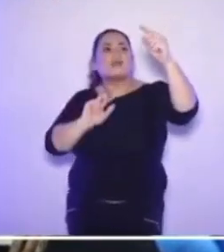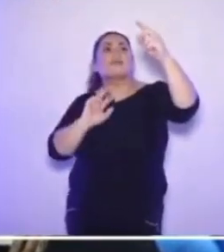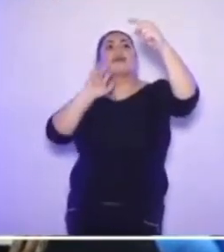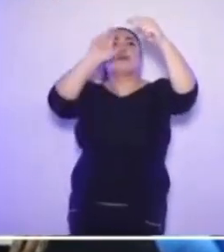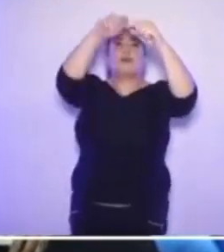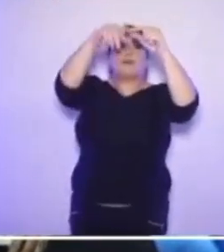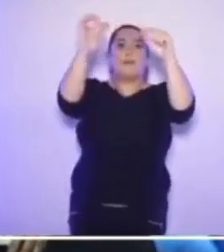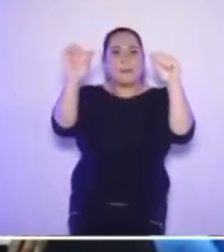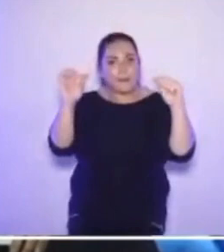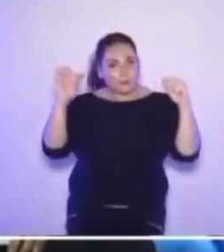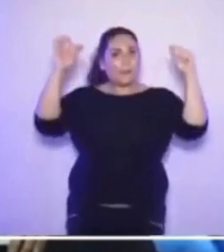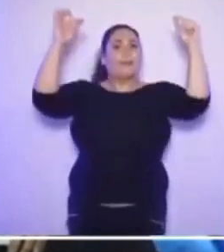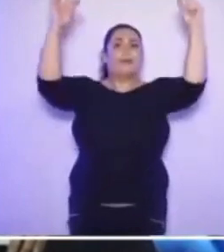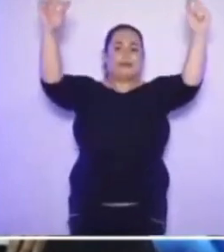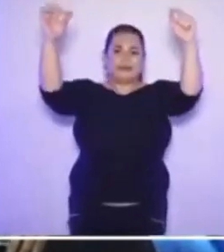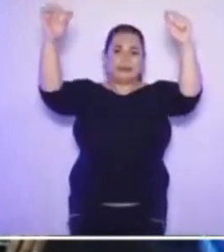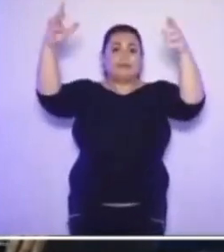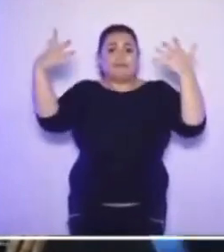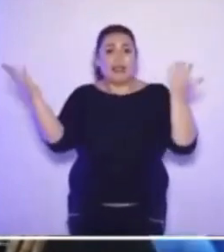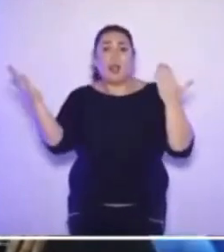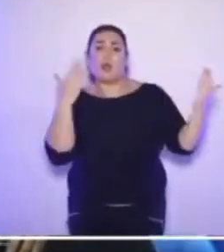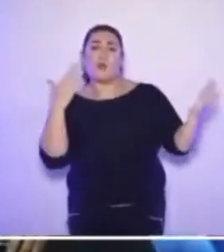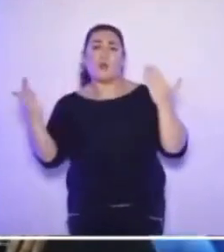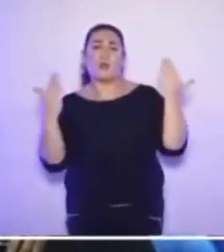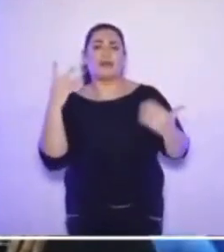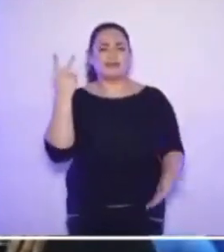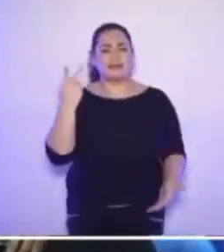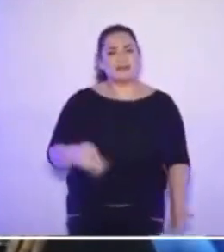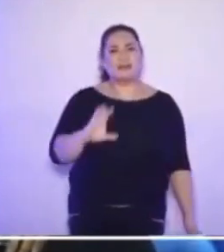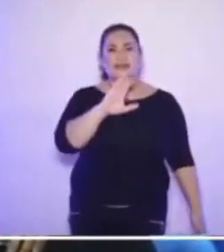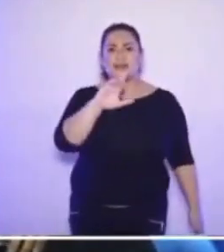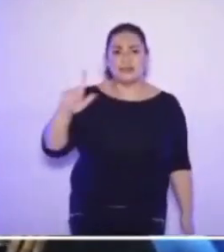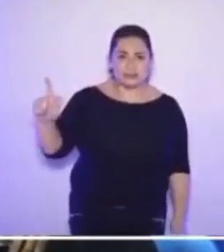sendo aumentado gestão a gestão.